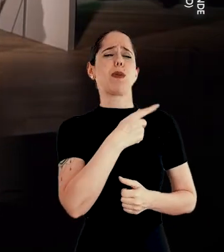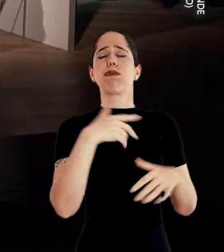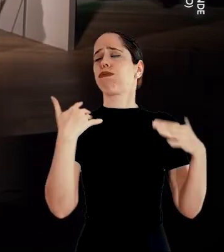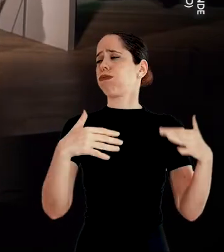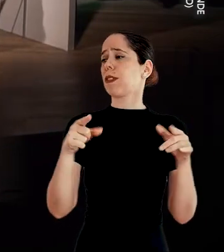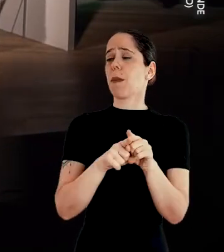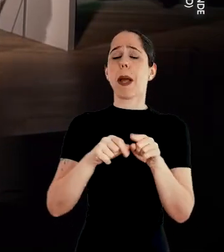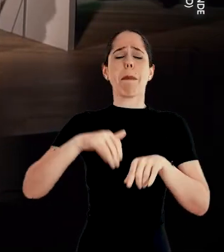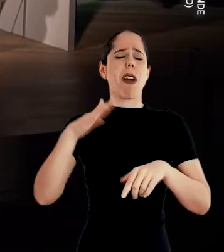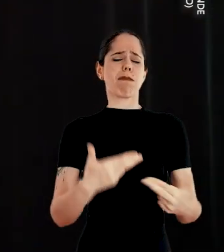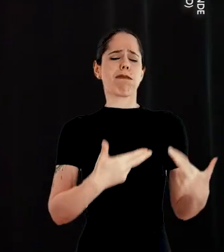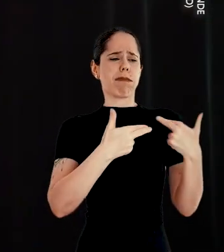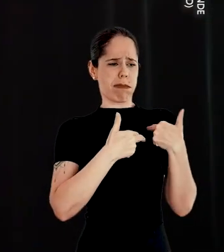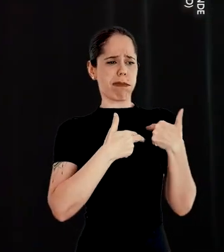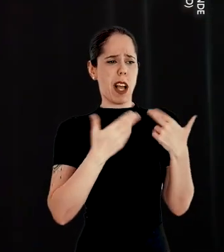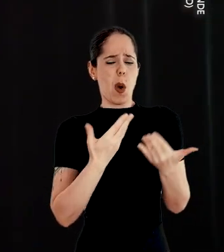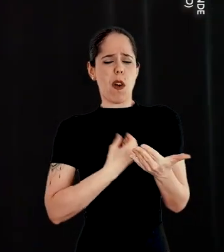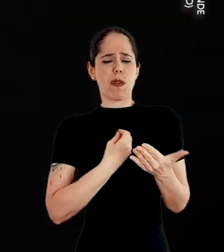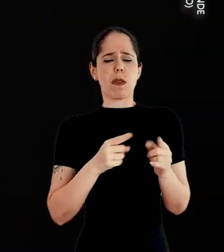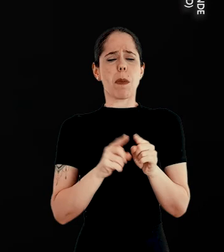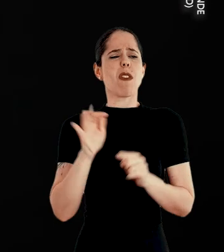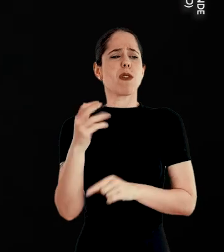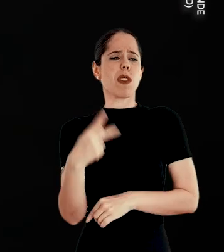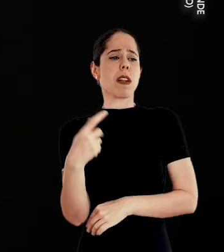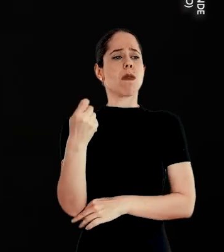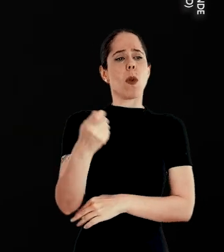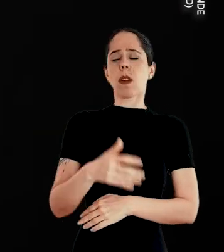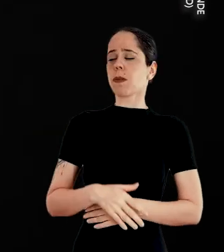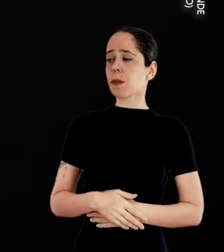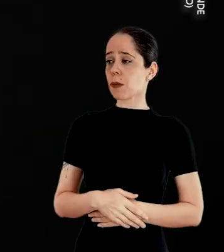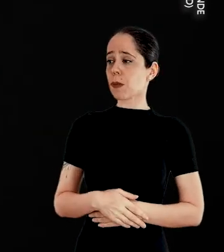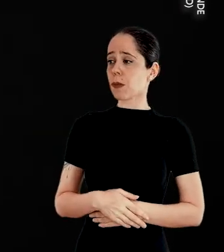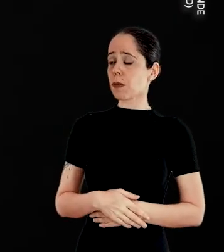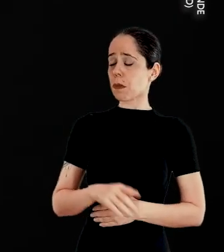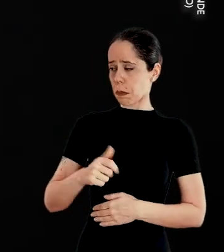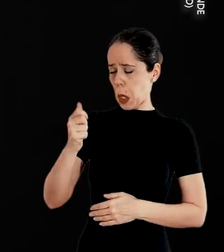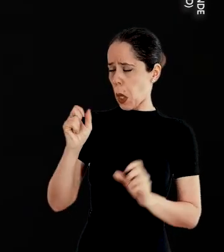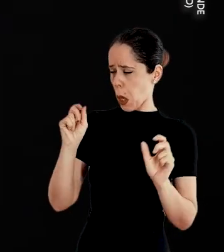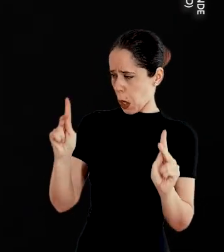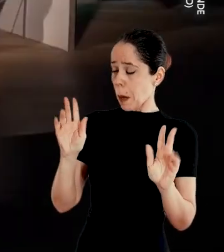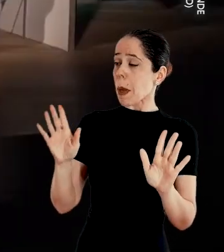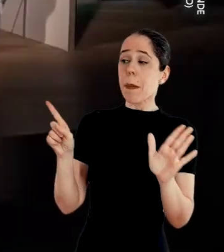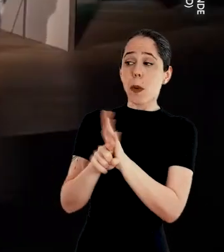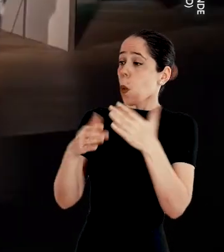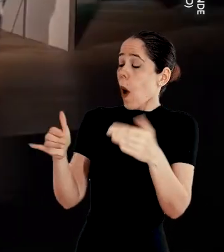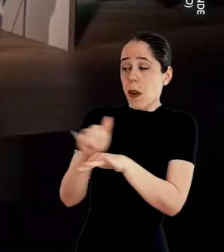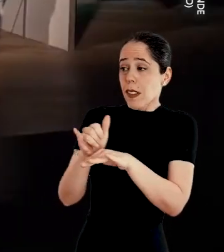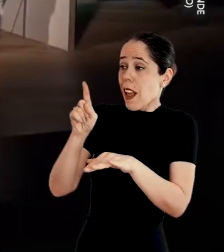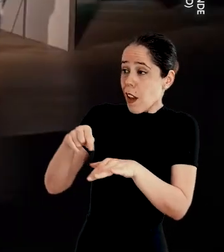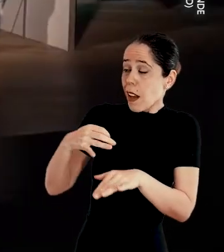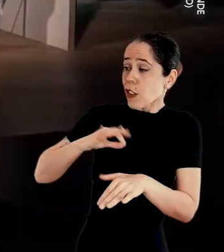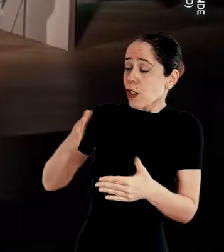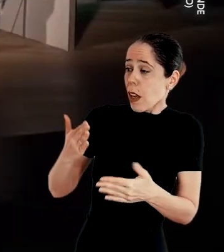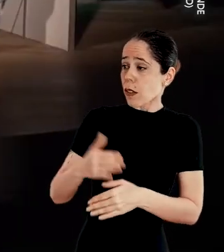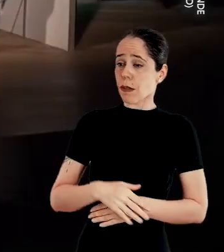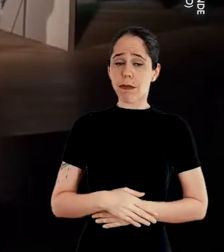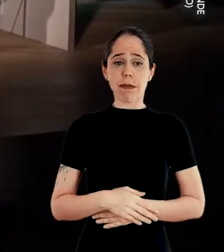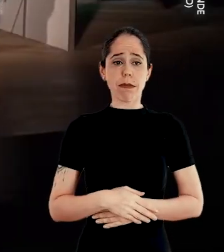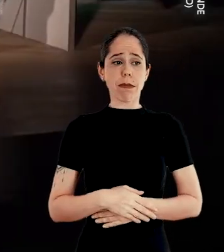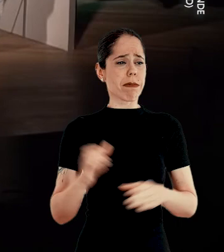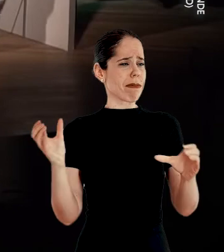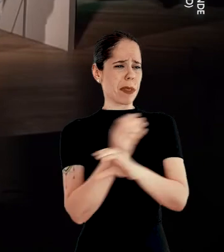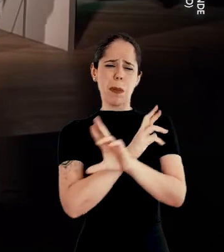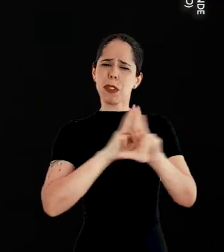Extremamente melhor do que a sua e muito mais responsável com o presente e futuro do Rio Grande do Sul. Ela é melhor, mas qual é ela, candidato?